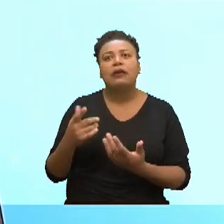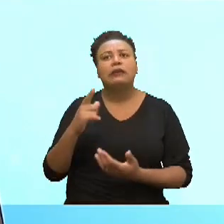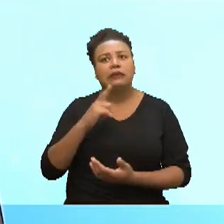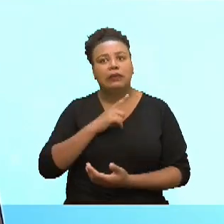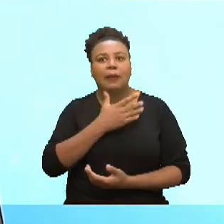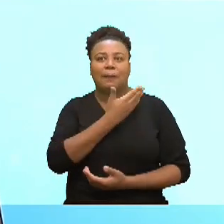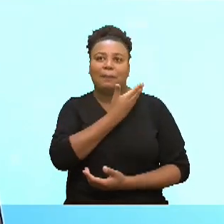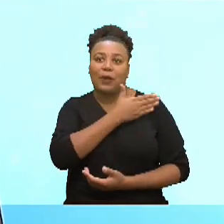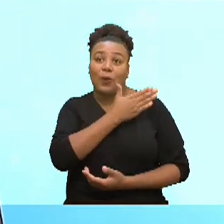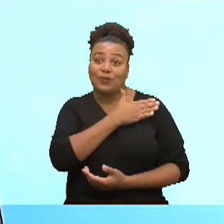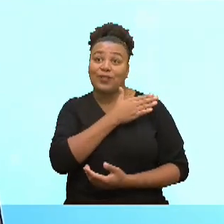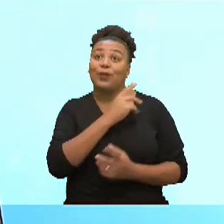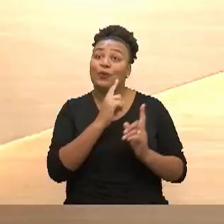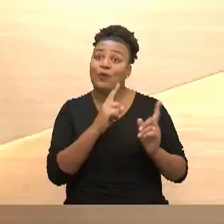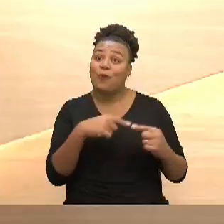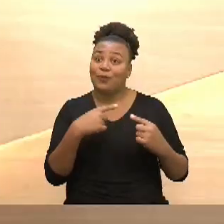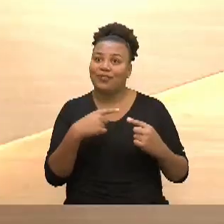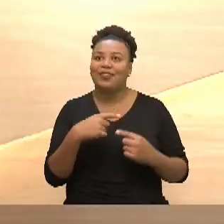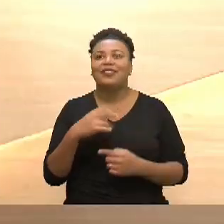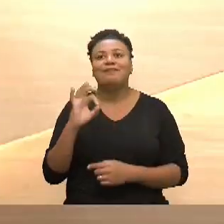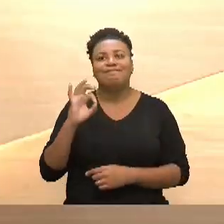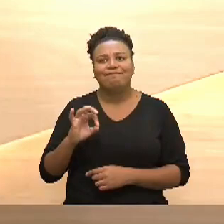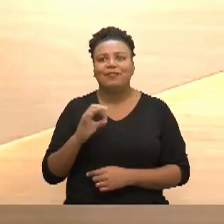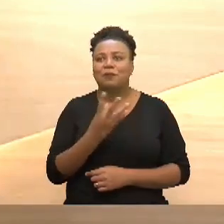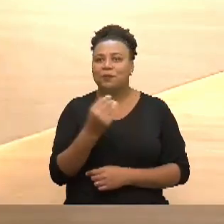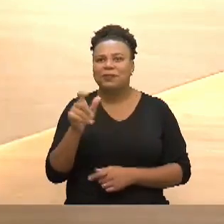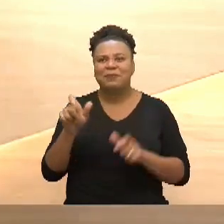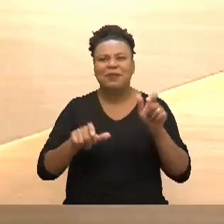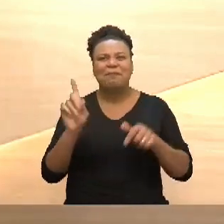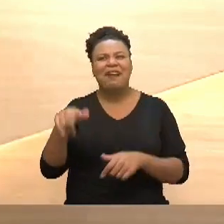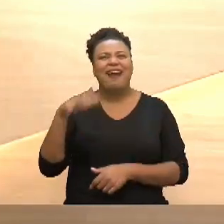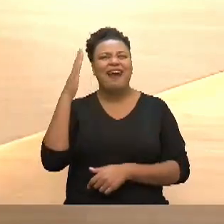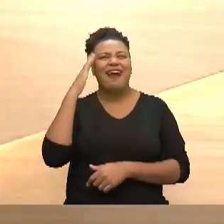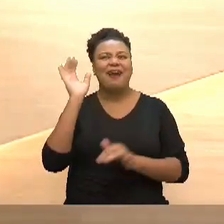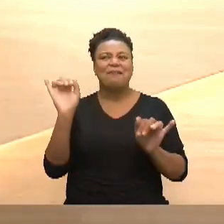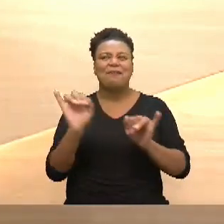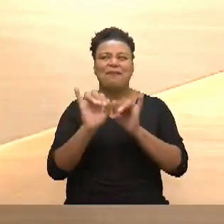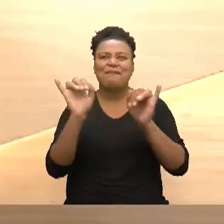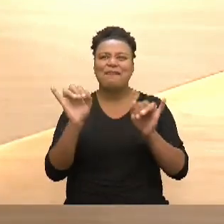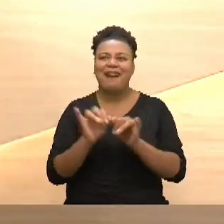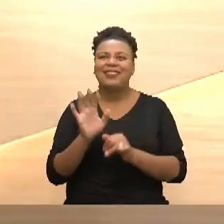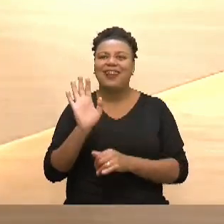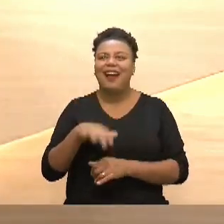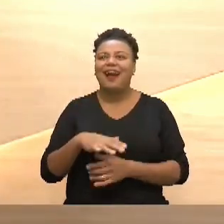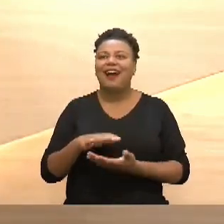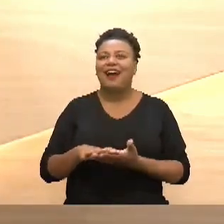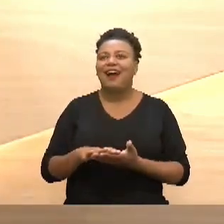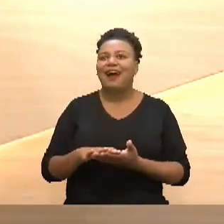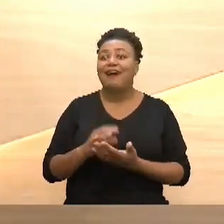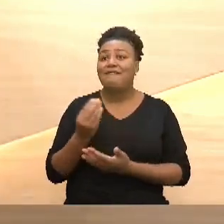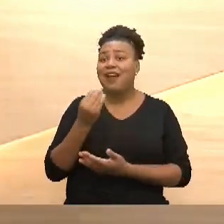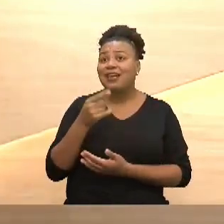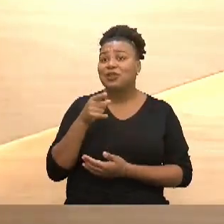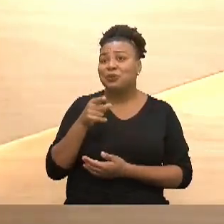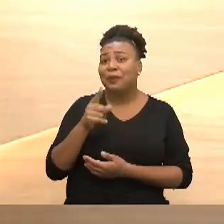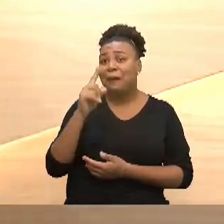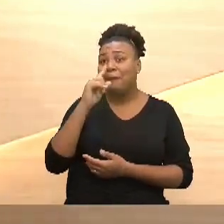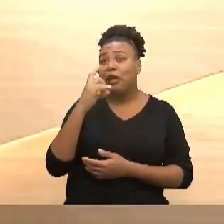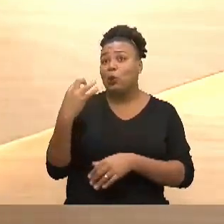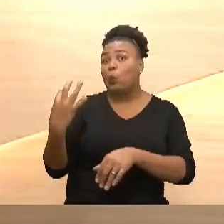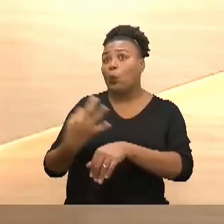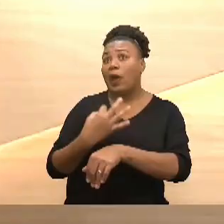preconceito também contra isso, Com certeza, muitas pessoas acham que é besteira, né. É, que é fraqueza, o que é pior. Exato, ah, mas se tu é mãe, tu tem que